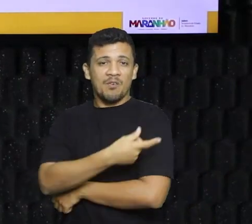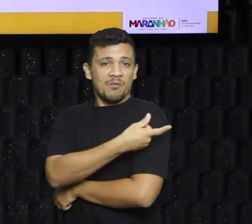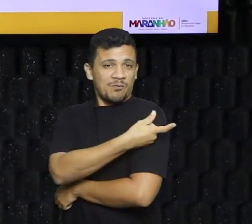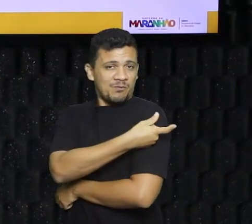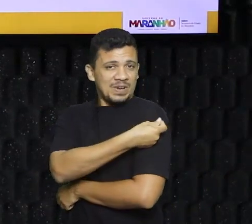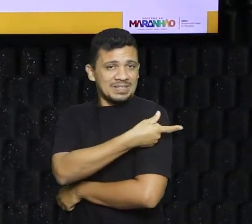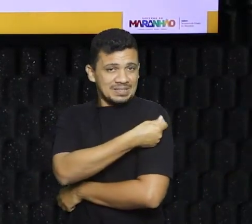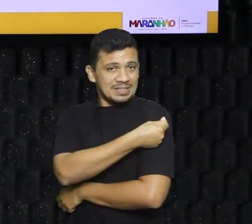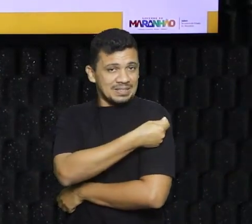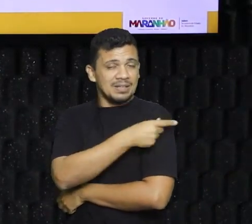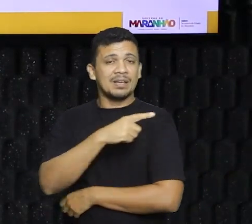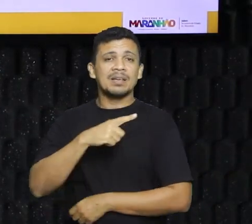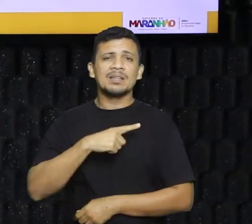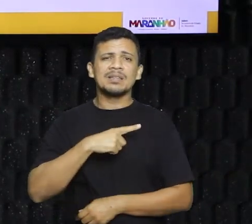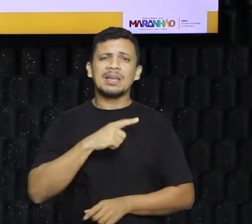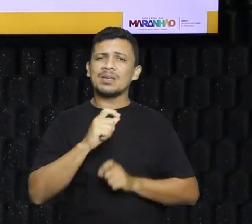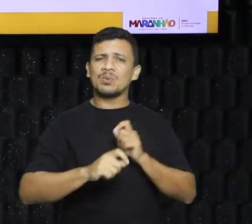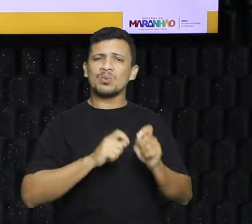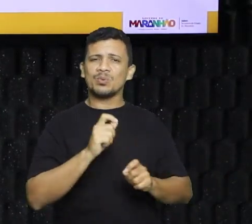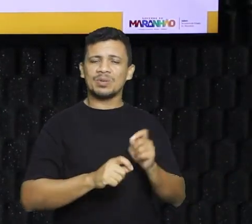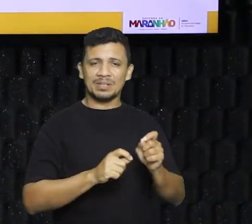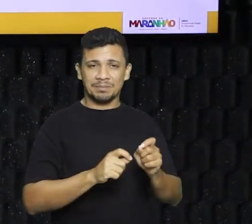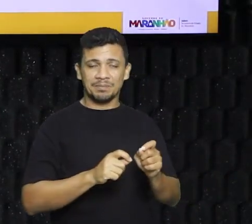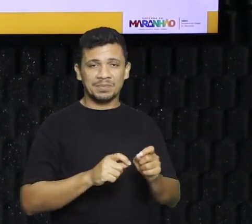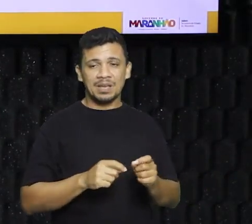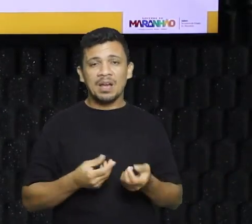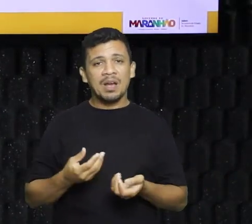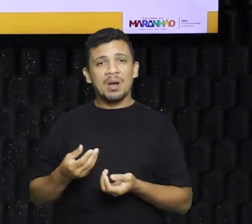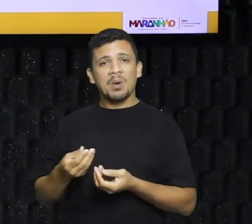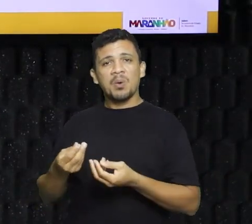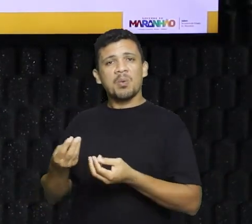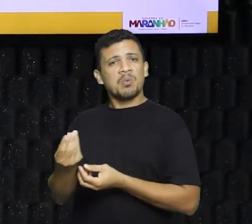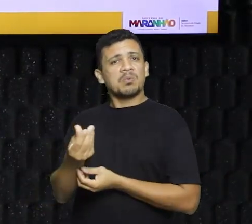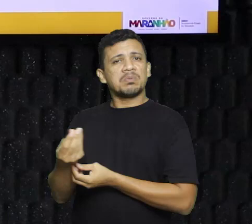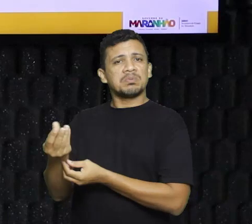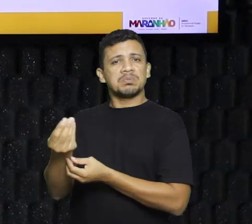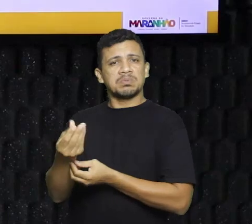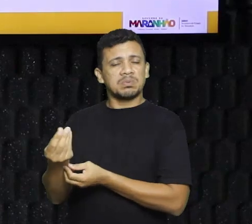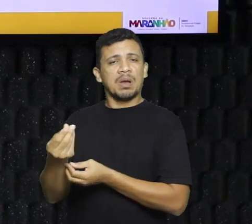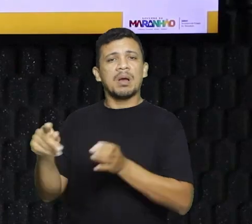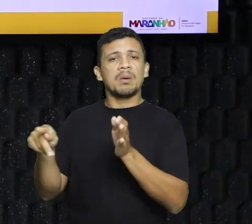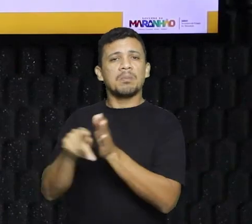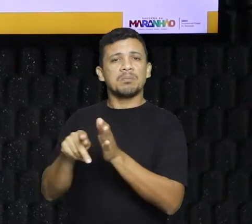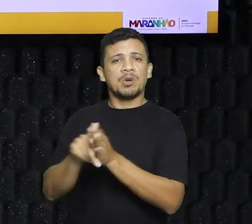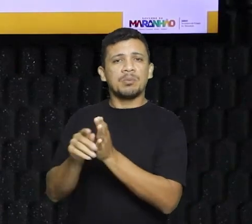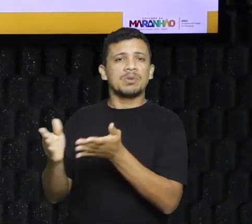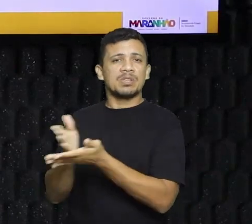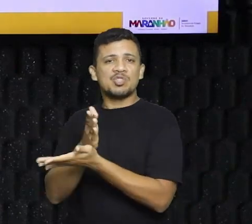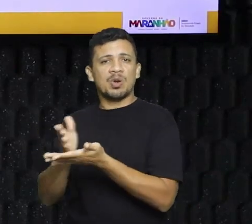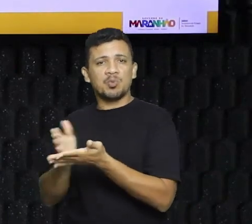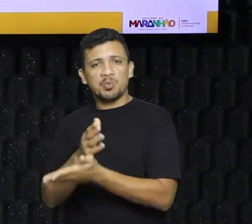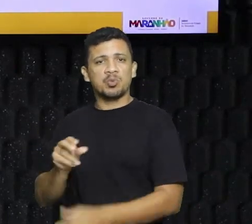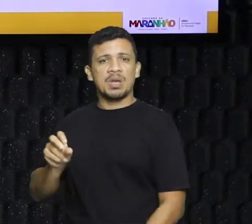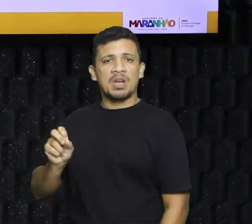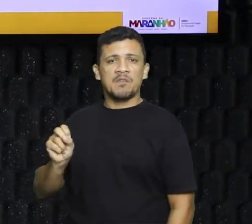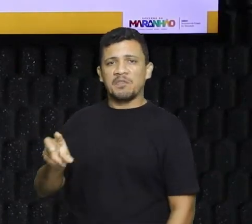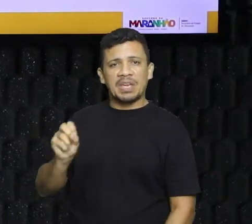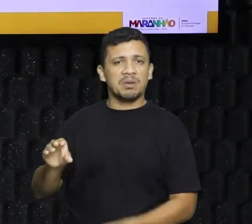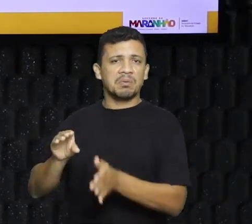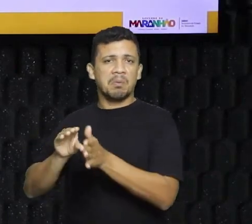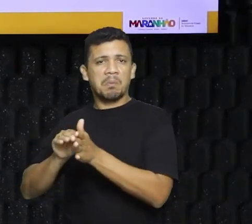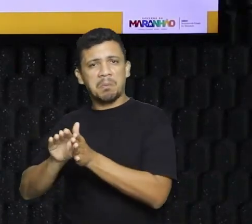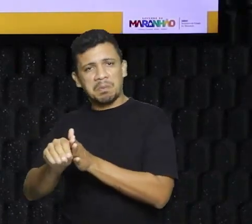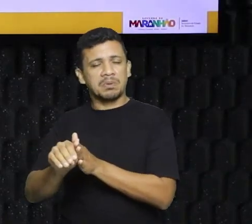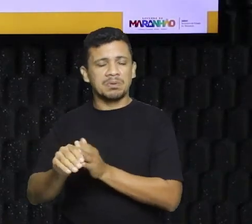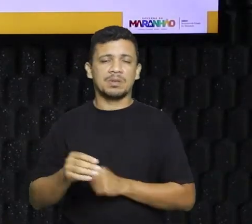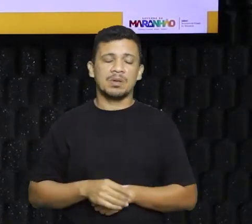contém no seu interior componentes de patógenos. Patógenos. Nosso organismo, ele está preparado a